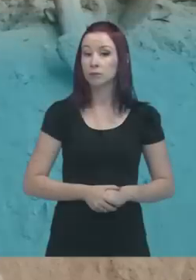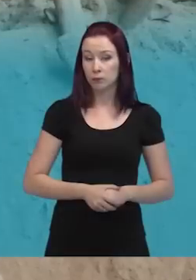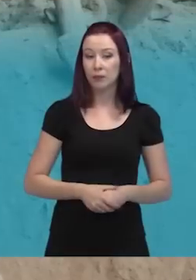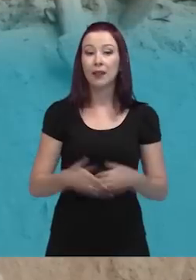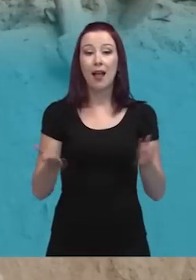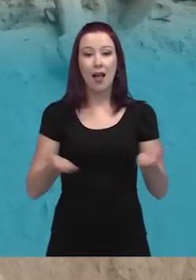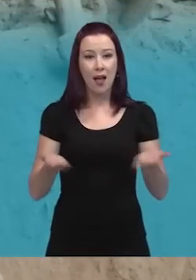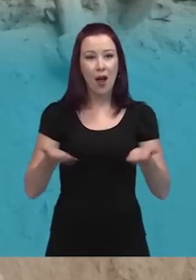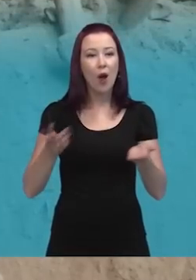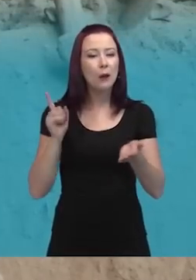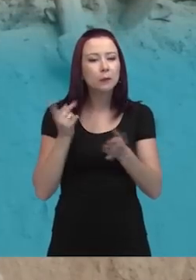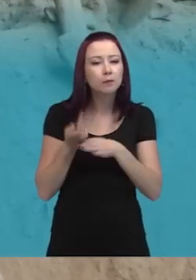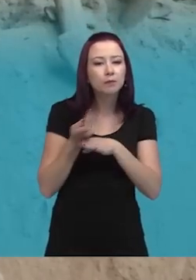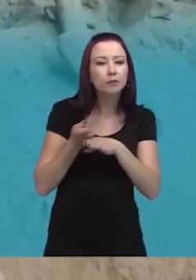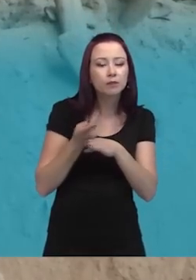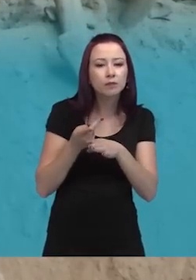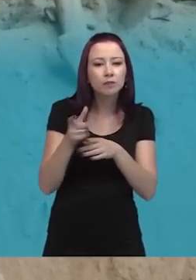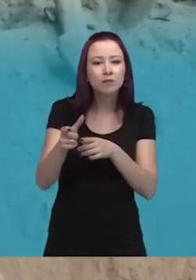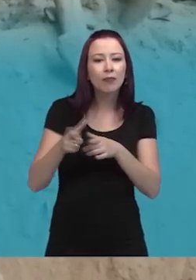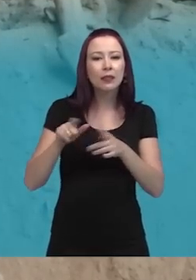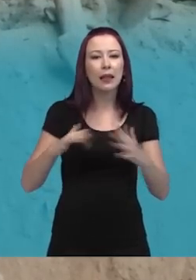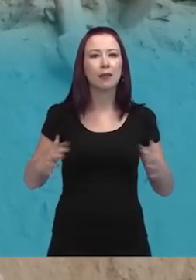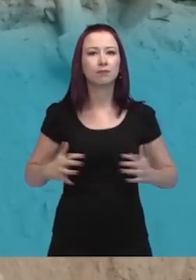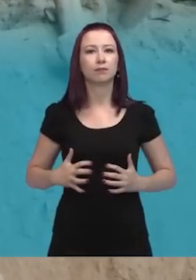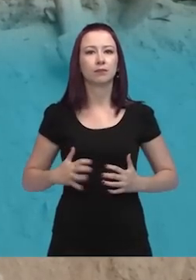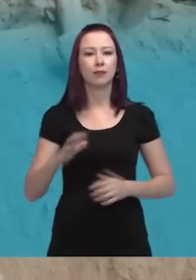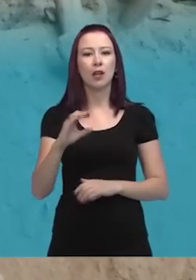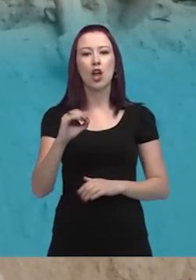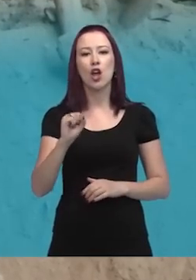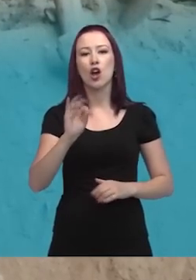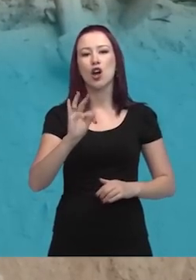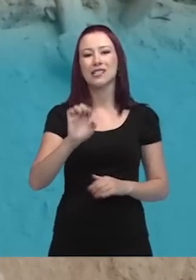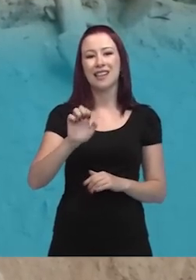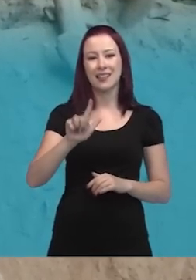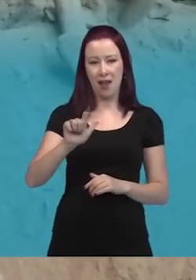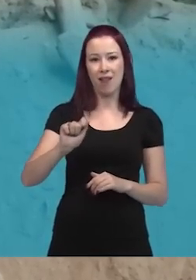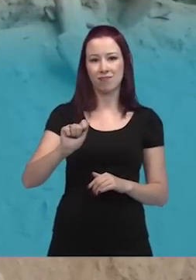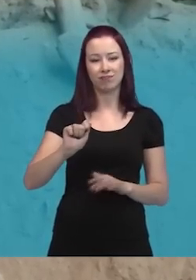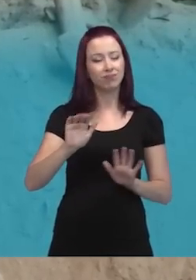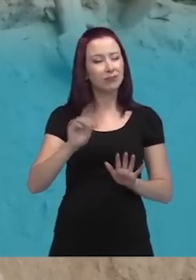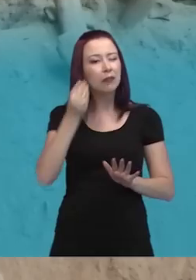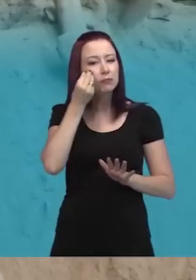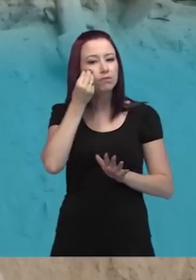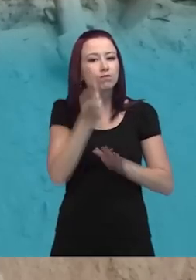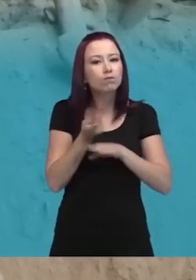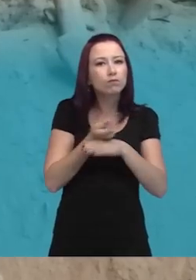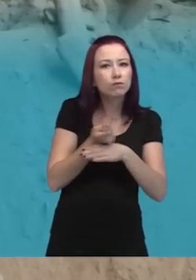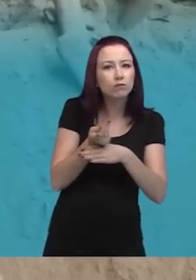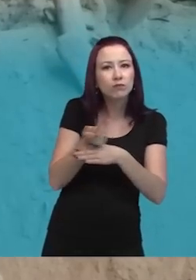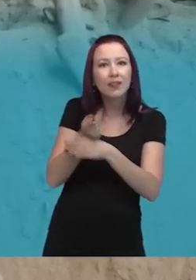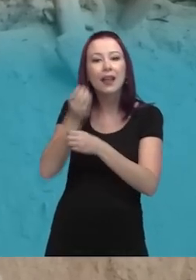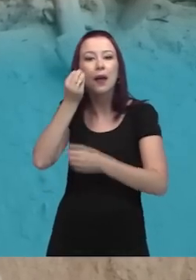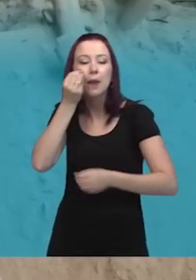Bom, agora eu vou procurar um fragmento de costela, preferencialmente, para que a gente consiga extrair